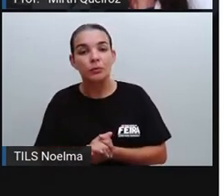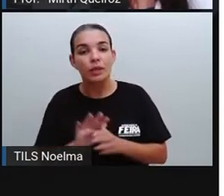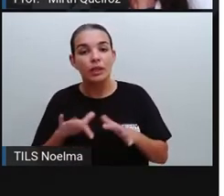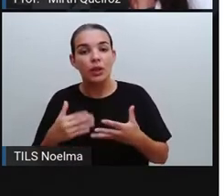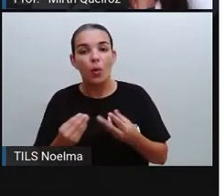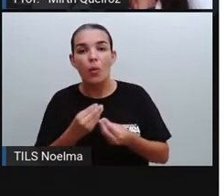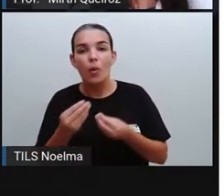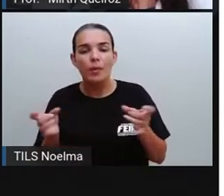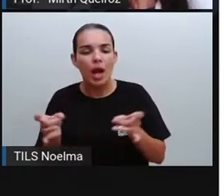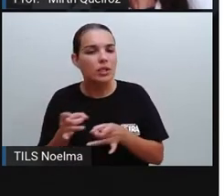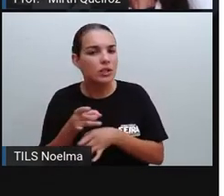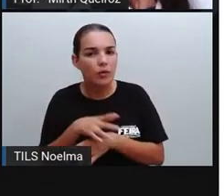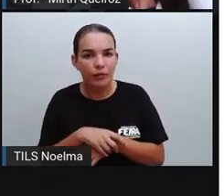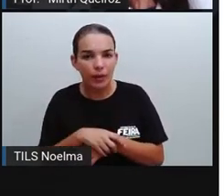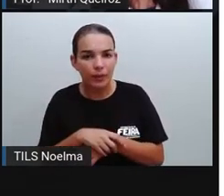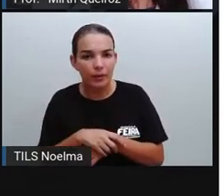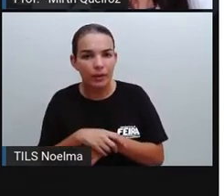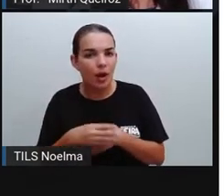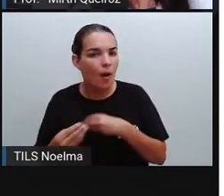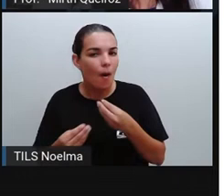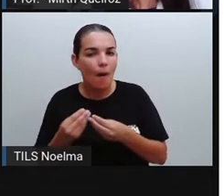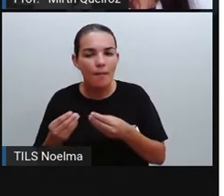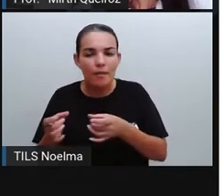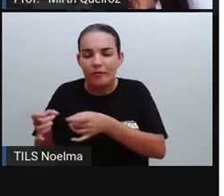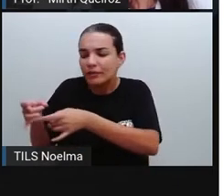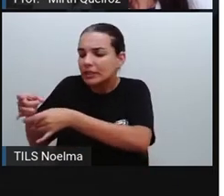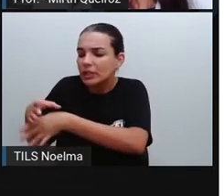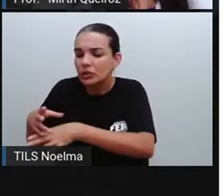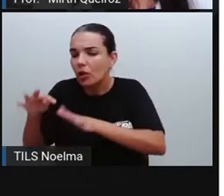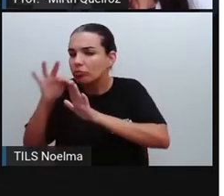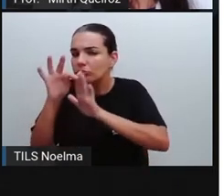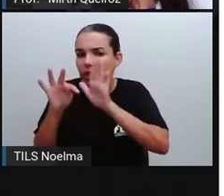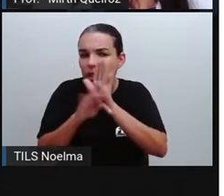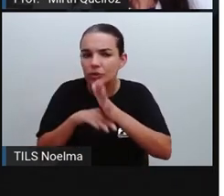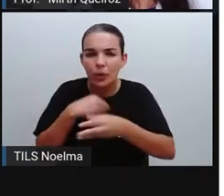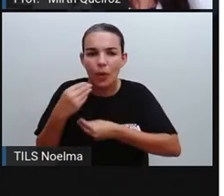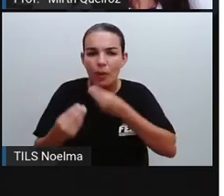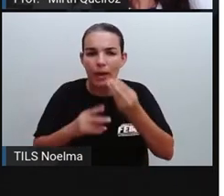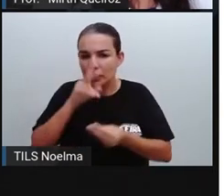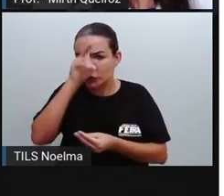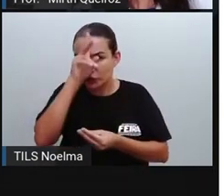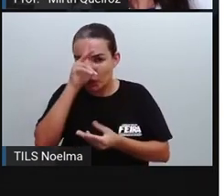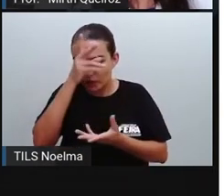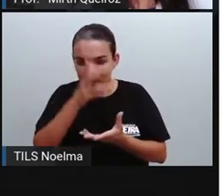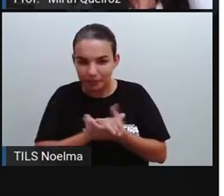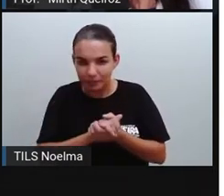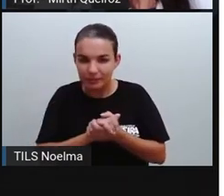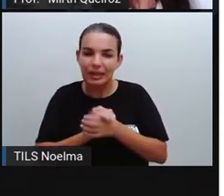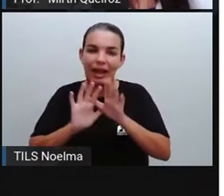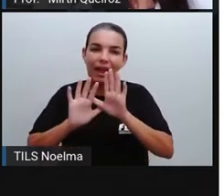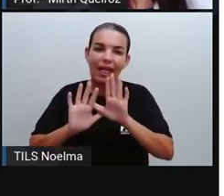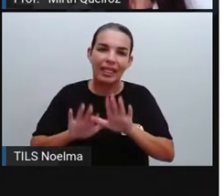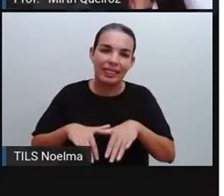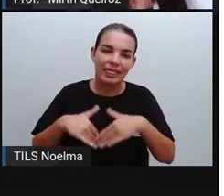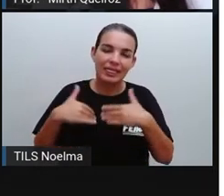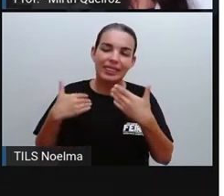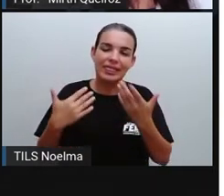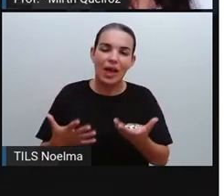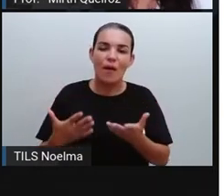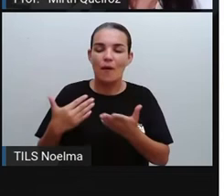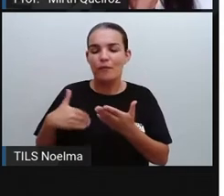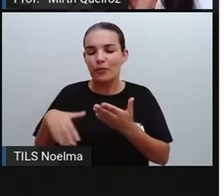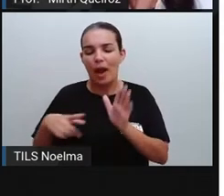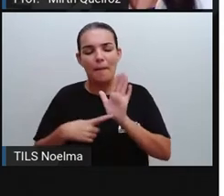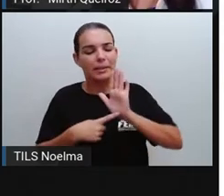conflito se resolveu? Como foi finalizada essa narrativa? Conforme eles foram, né? Se apresentando ali,